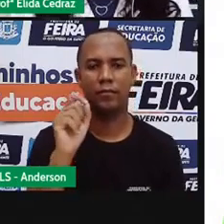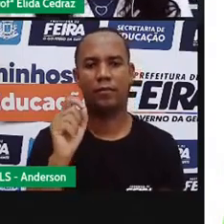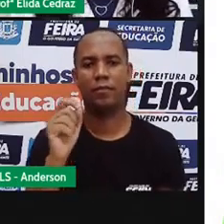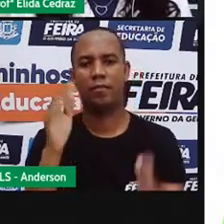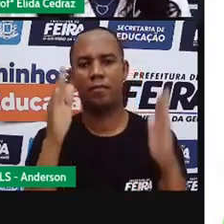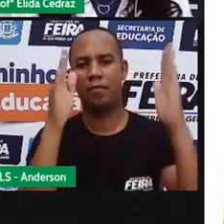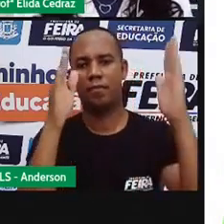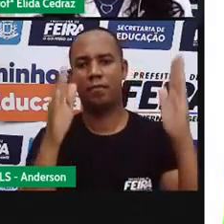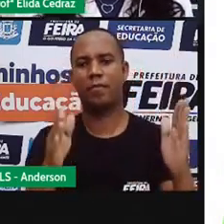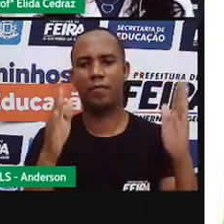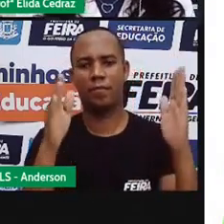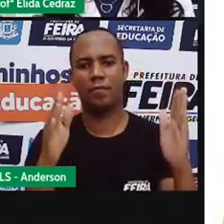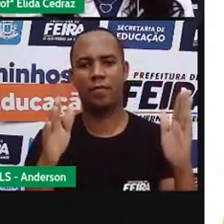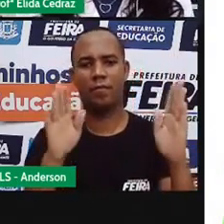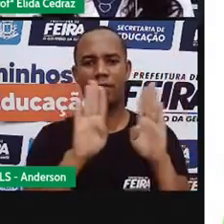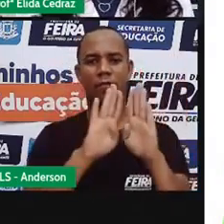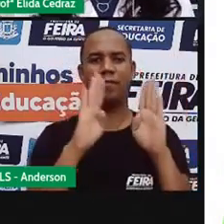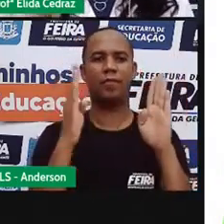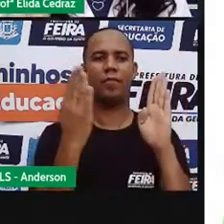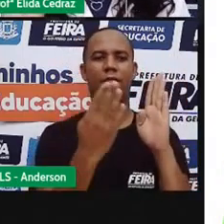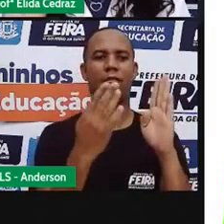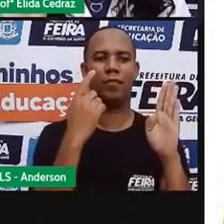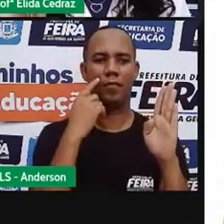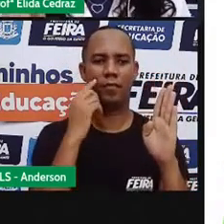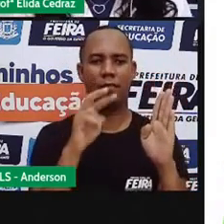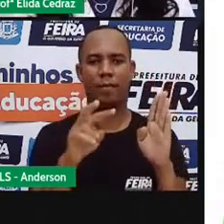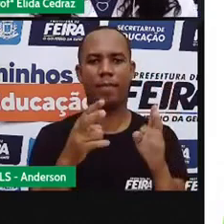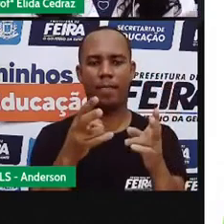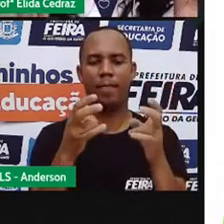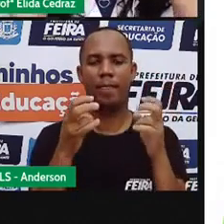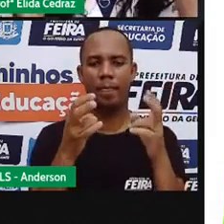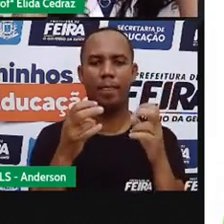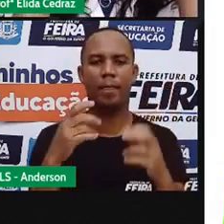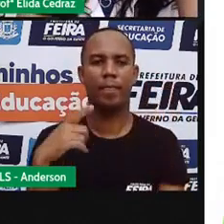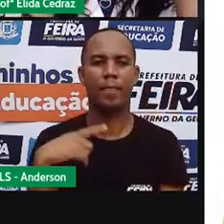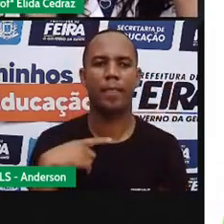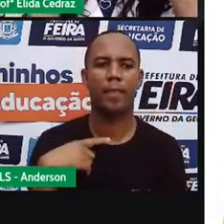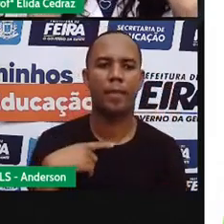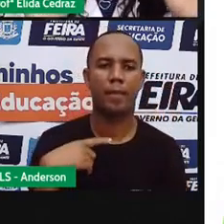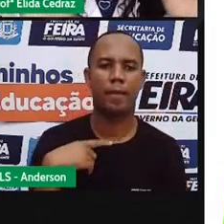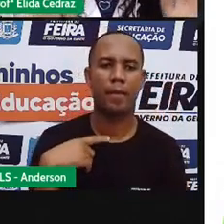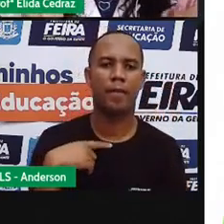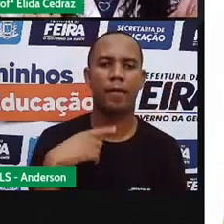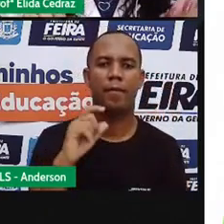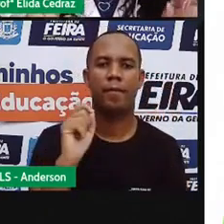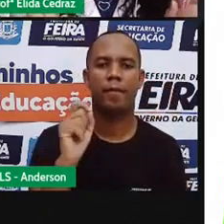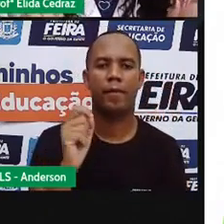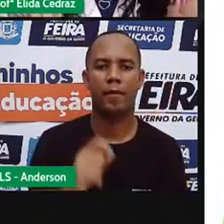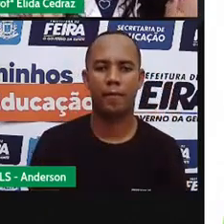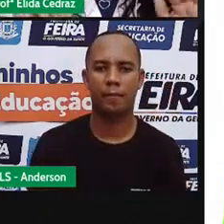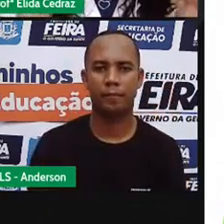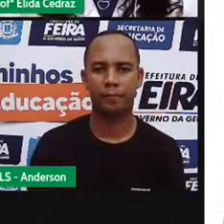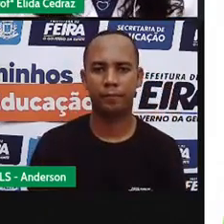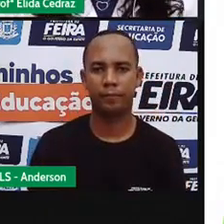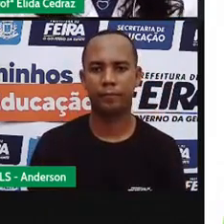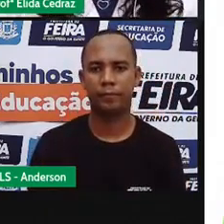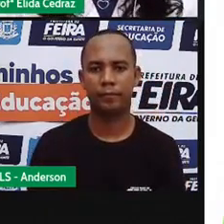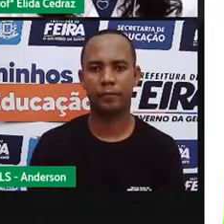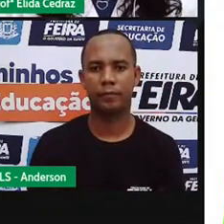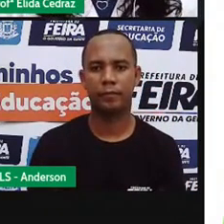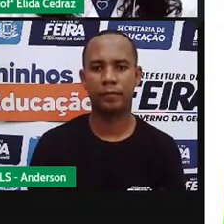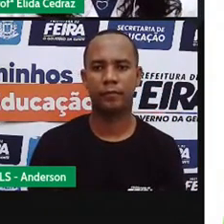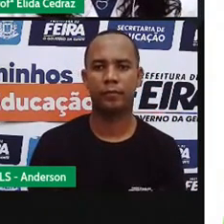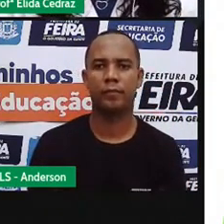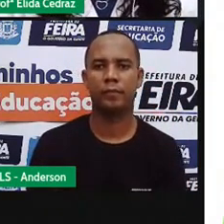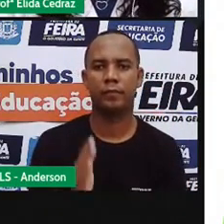ali para mostrar onde estava a porta, ó. E se você reparar, nos tracinhos, fora